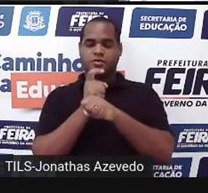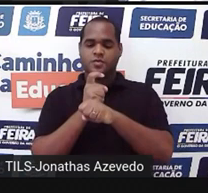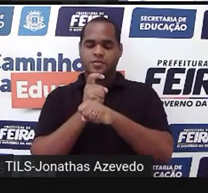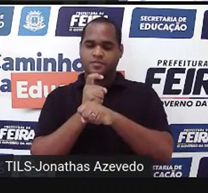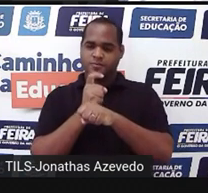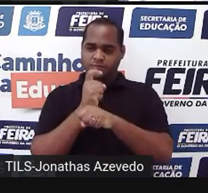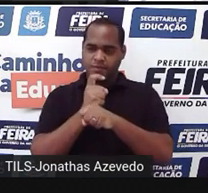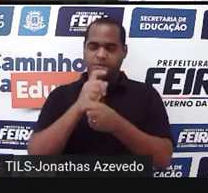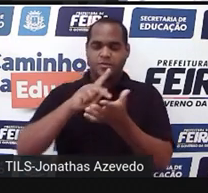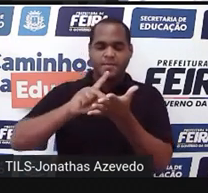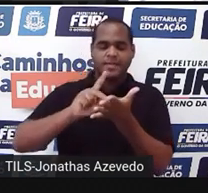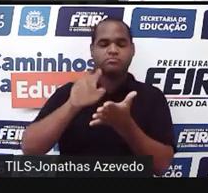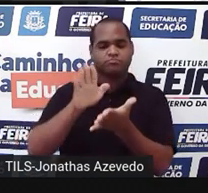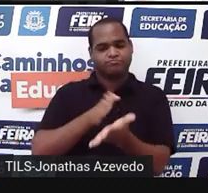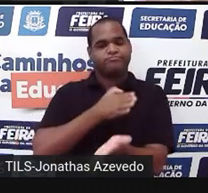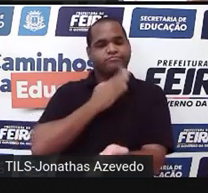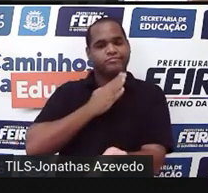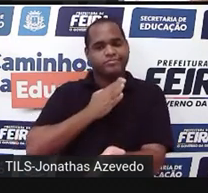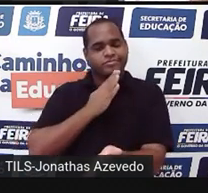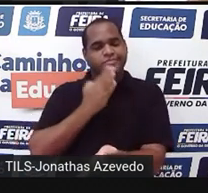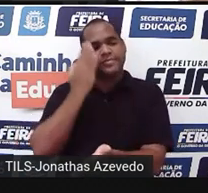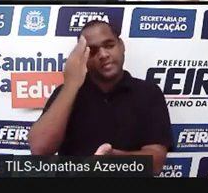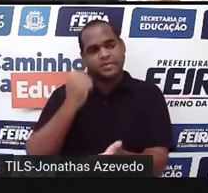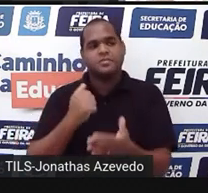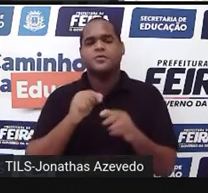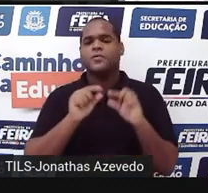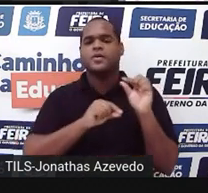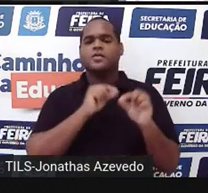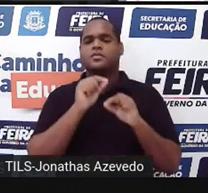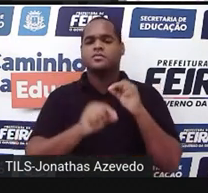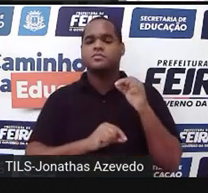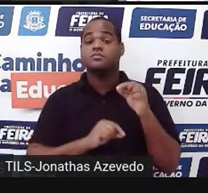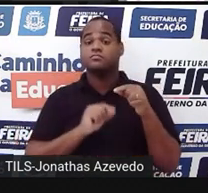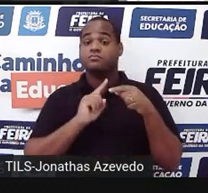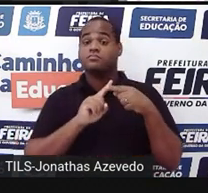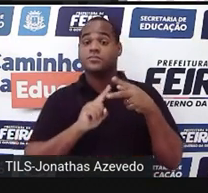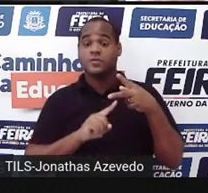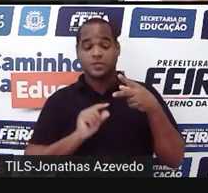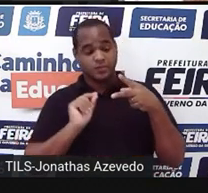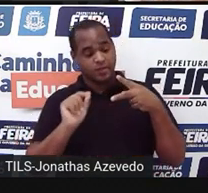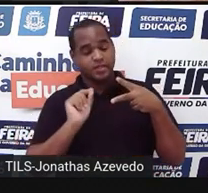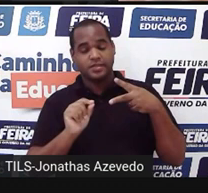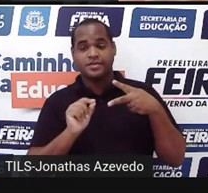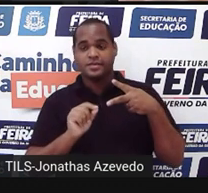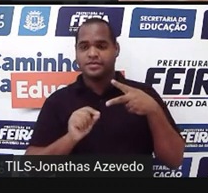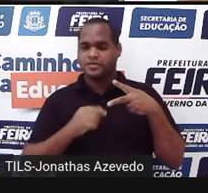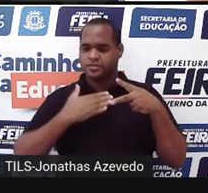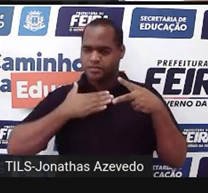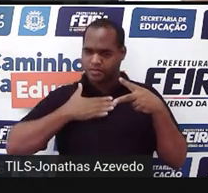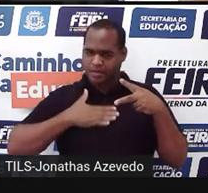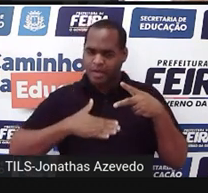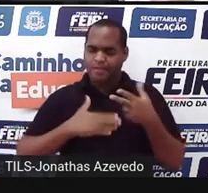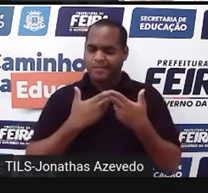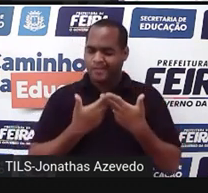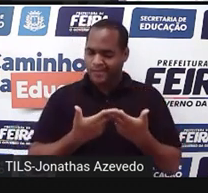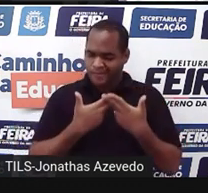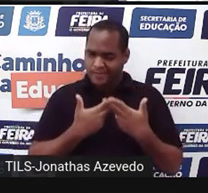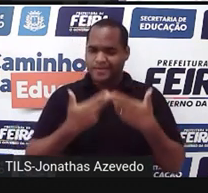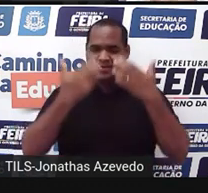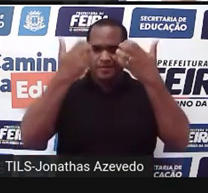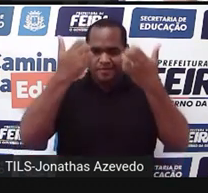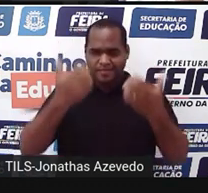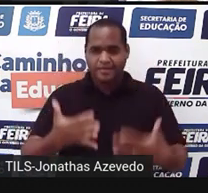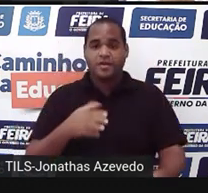a gente conhece, tá bom? E quais são sólidos geométricos? Professor, calma, que daqui a pouquinho você